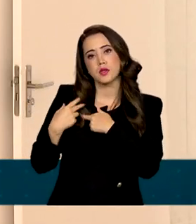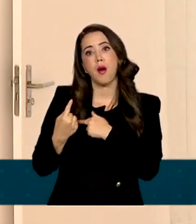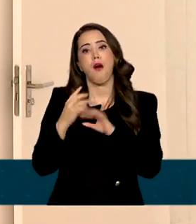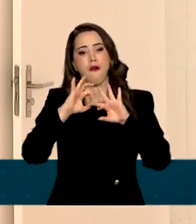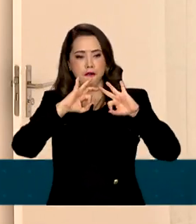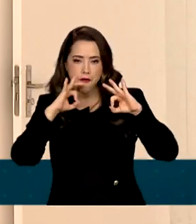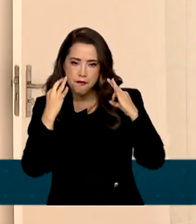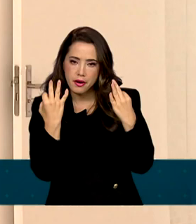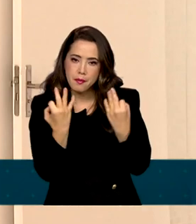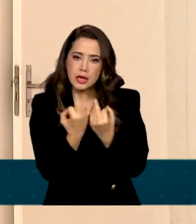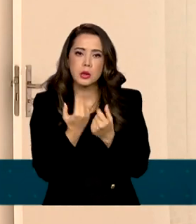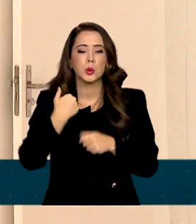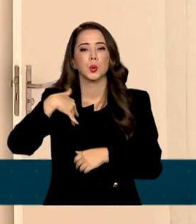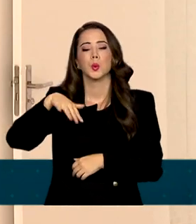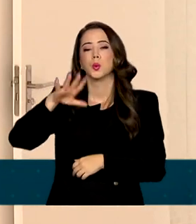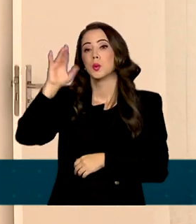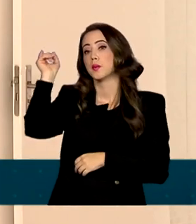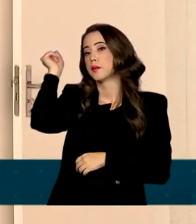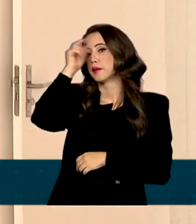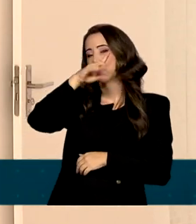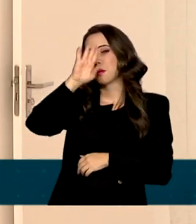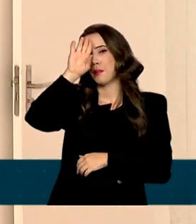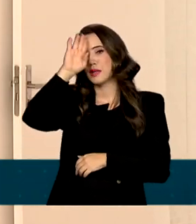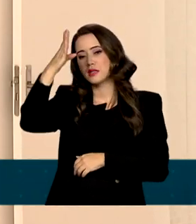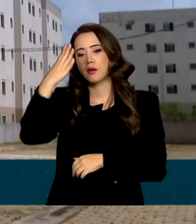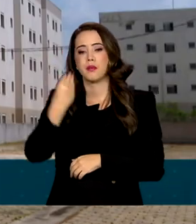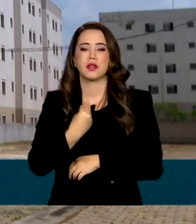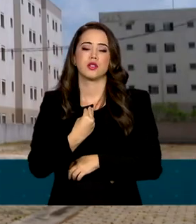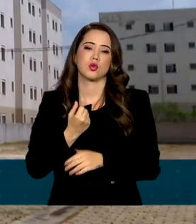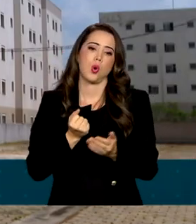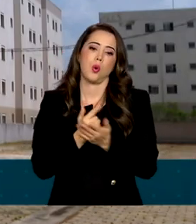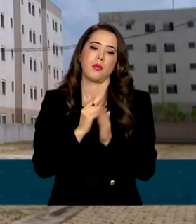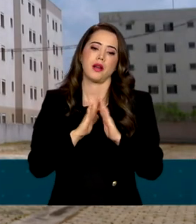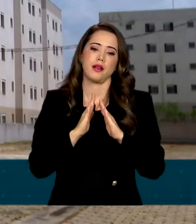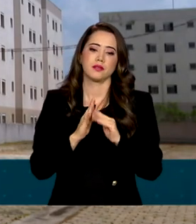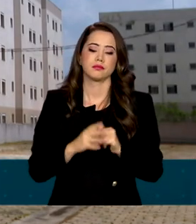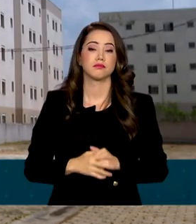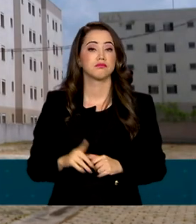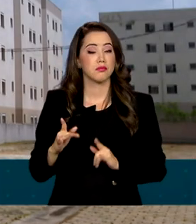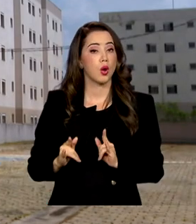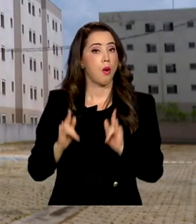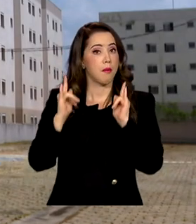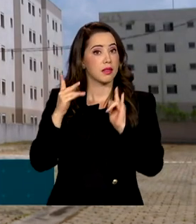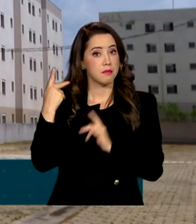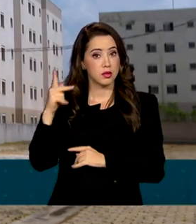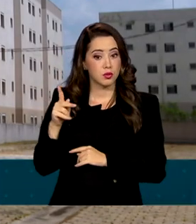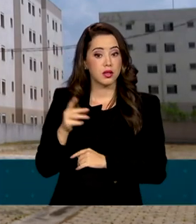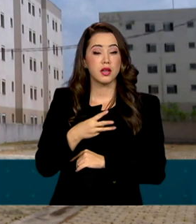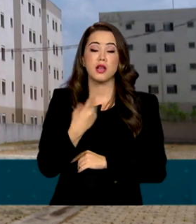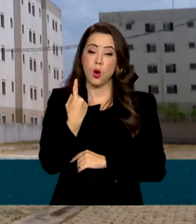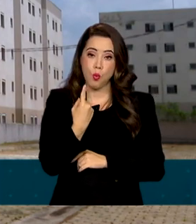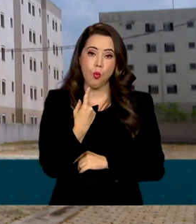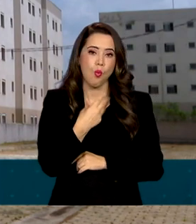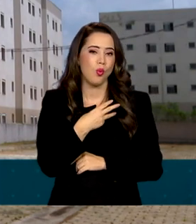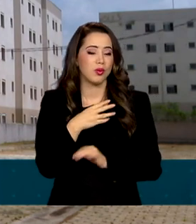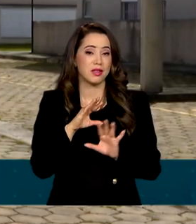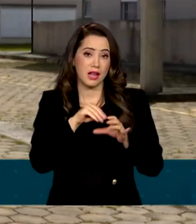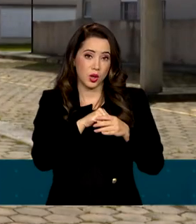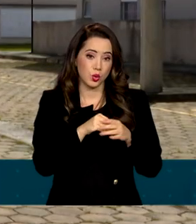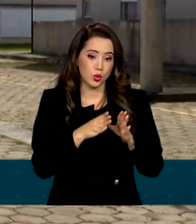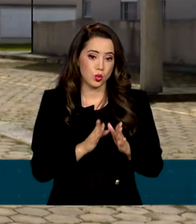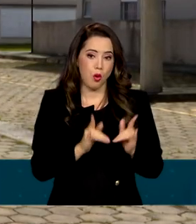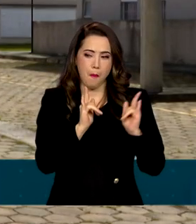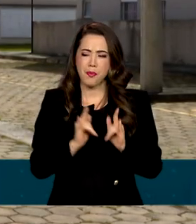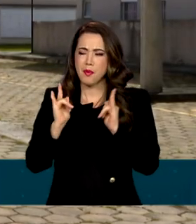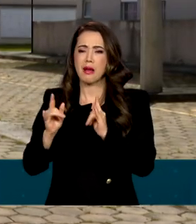família, se torna o mais difícil, principalmente em caso de moradia. O apartamento do Gilmar é um dos 300 que foram entregues no